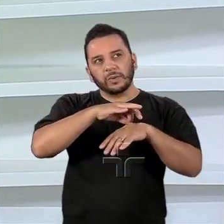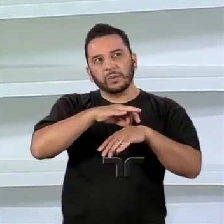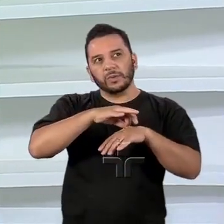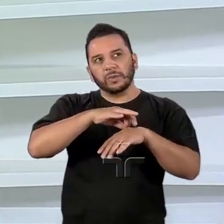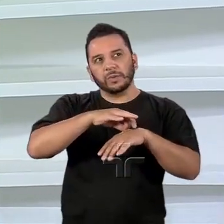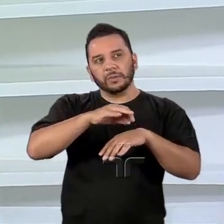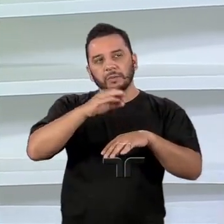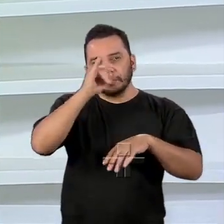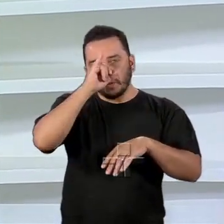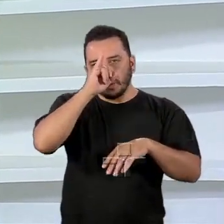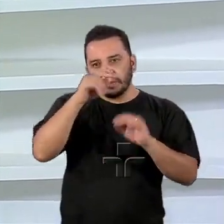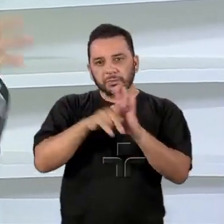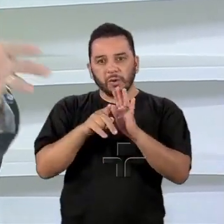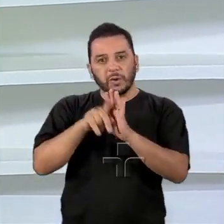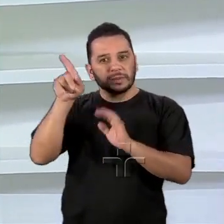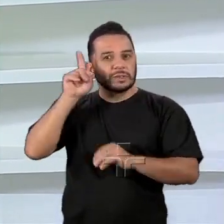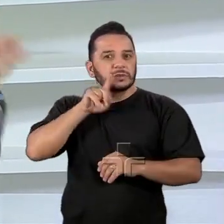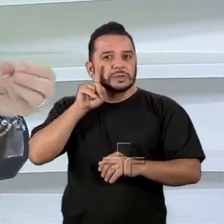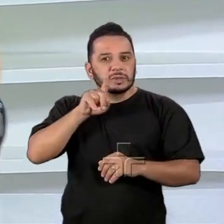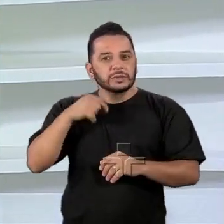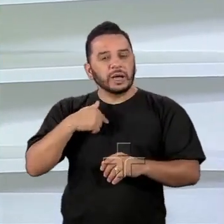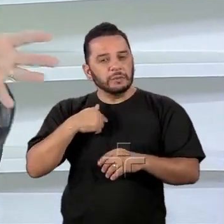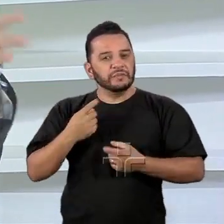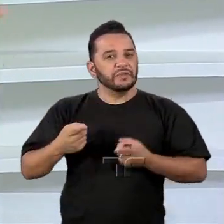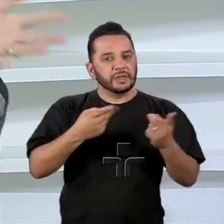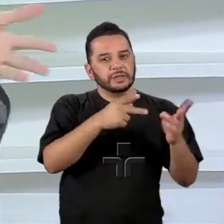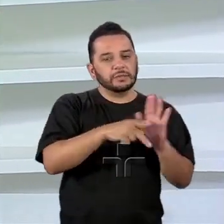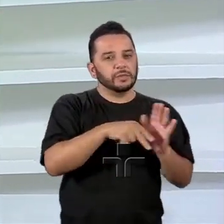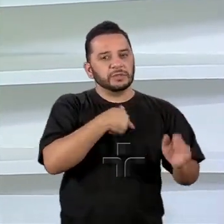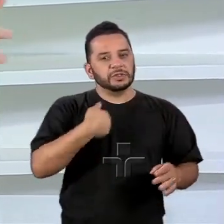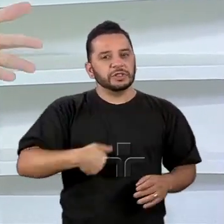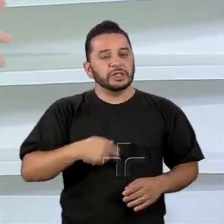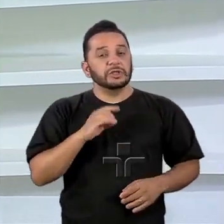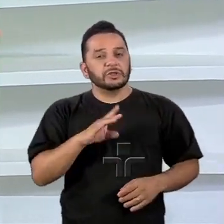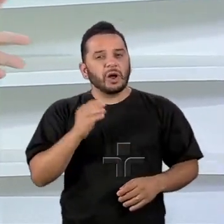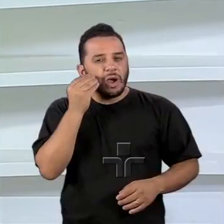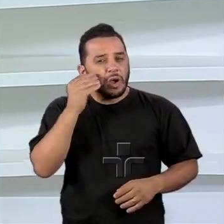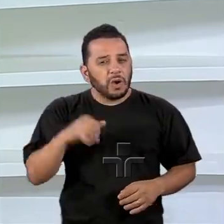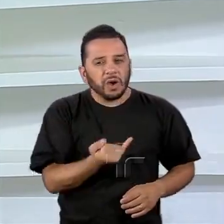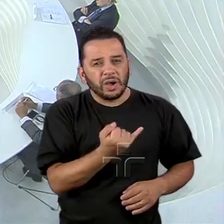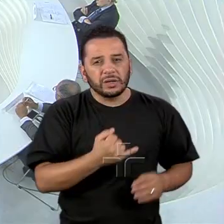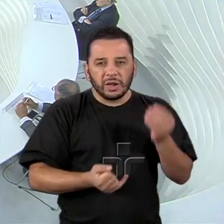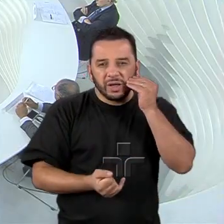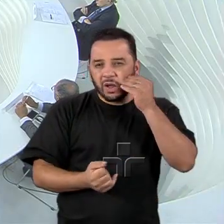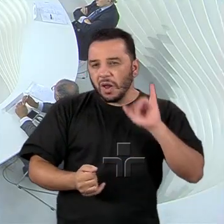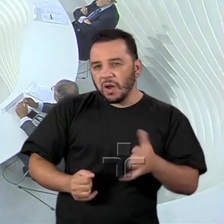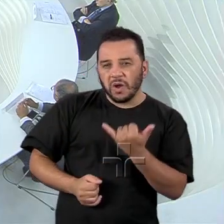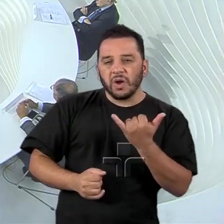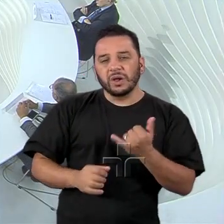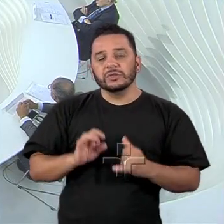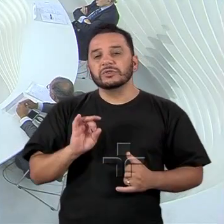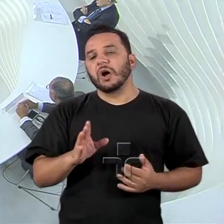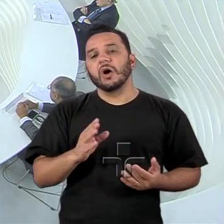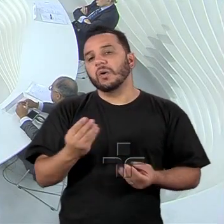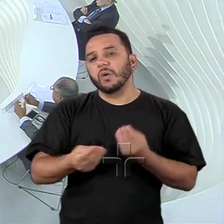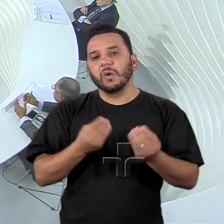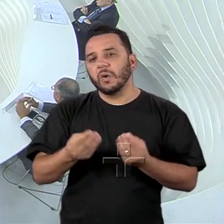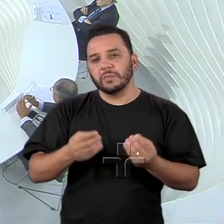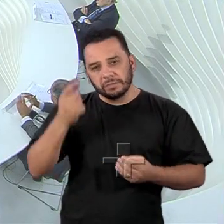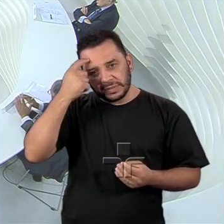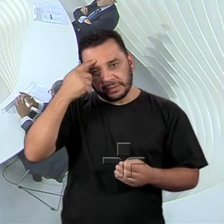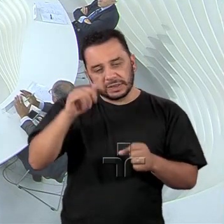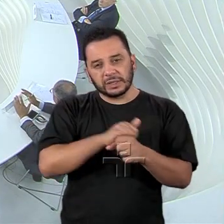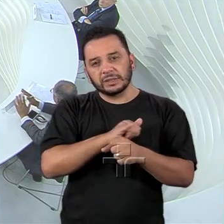então a gente exporta porco para a China, mas isso é totalmente oportuno. É, é montanho, é montanho. Qual que deveria ser o nosso pensamento